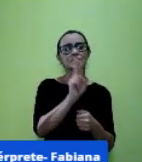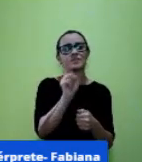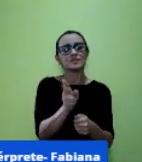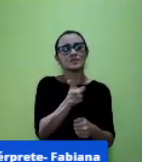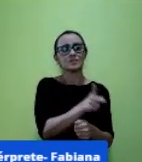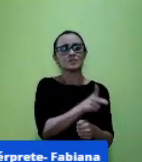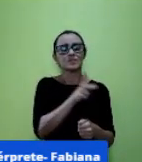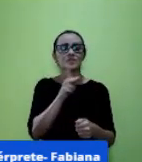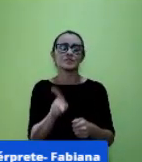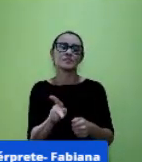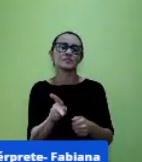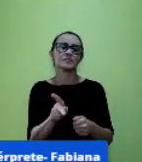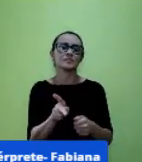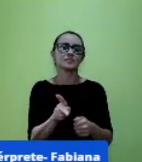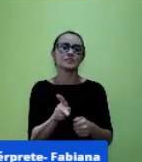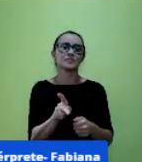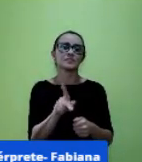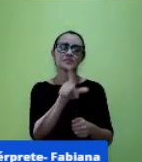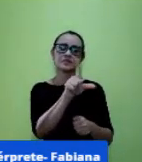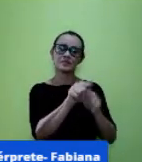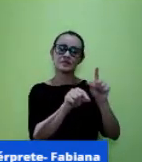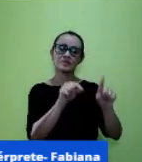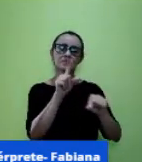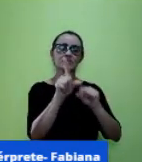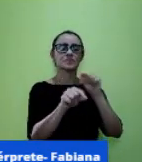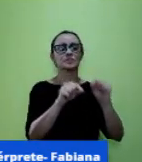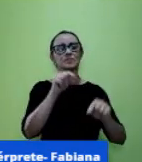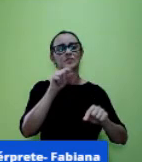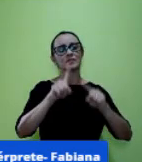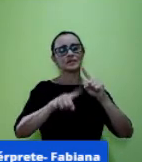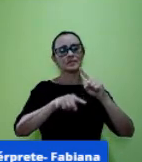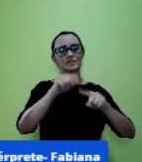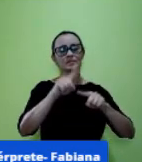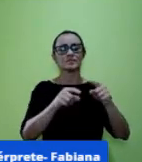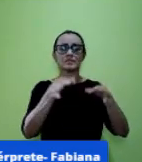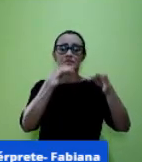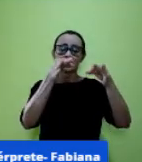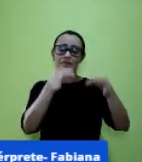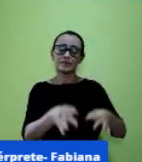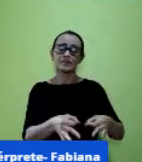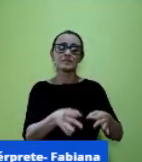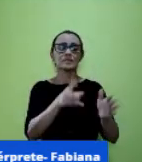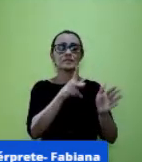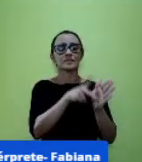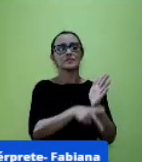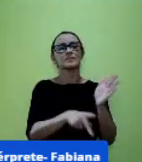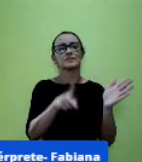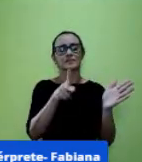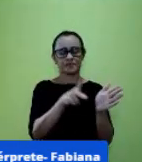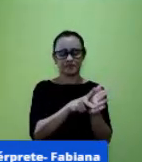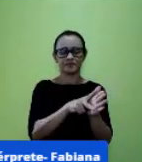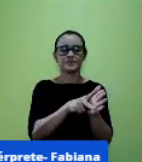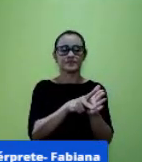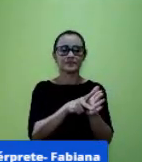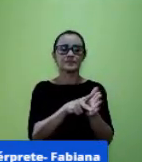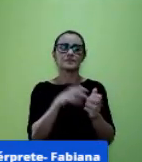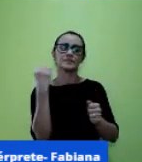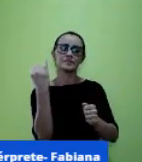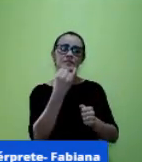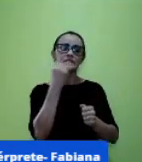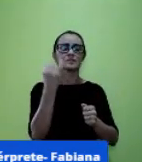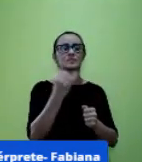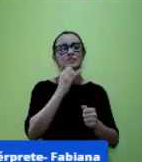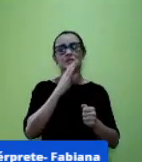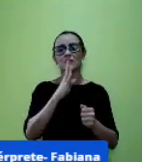selecione a ferramenta correta para o seu planejamento ele tem que conhecer a